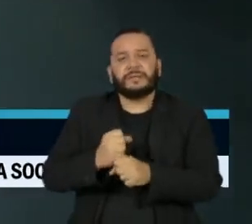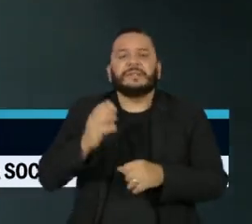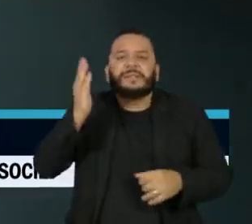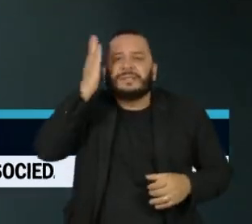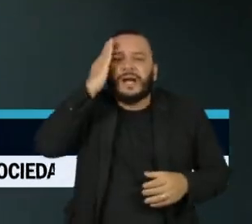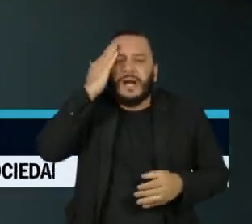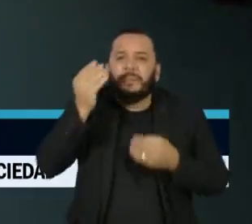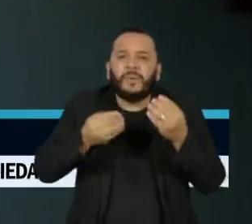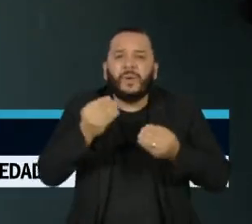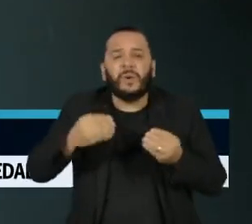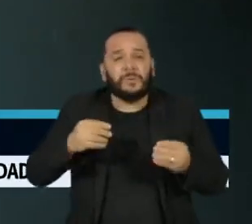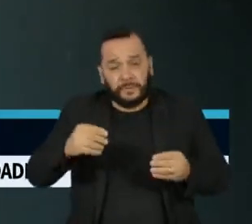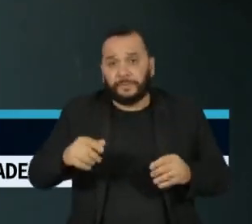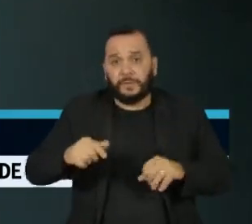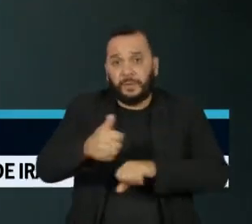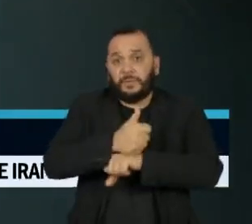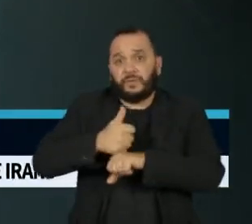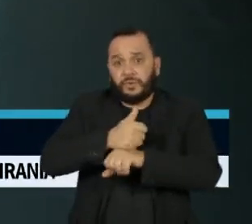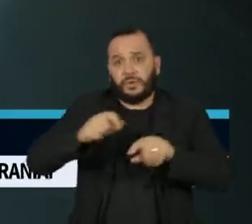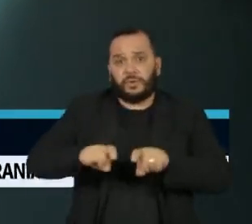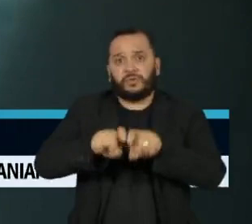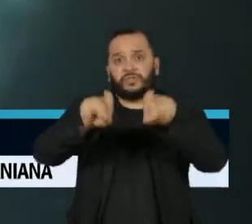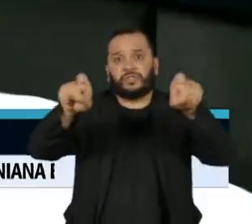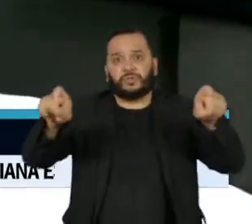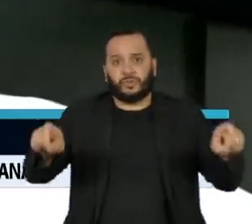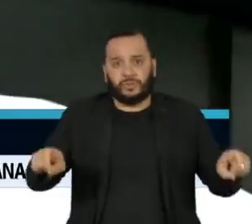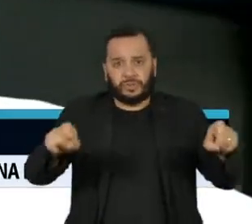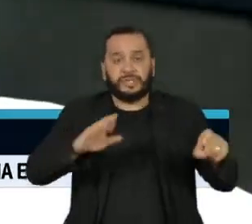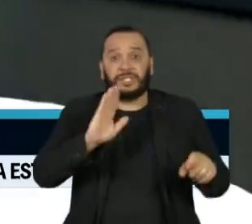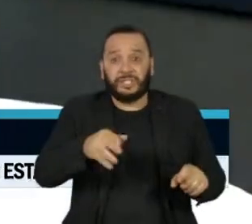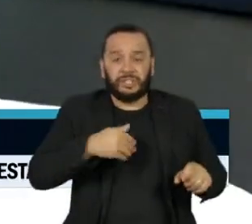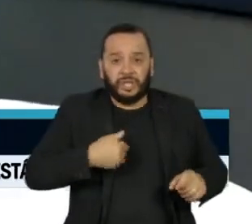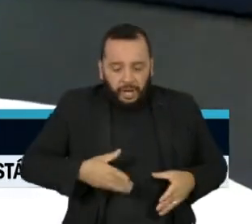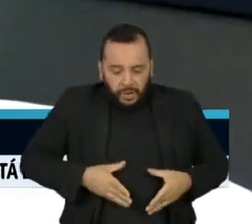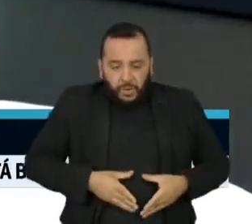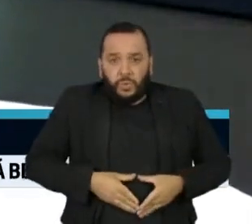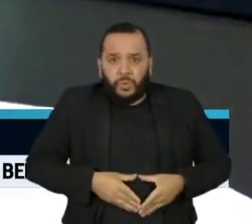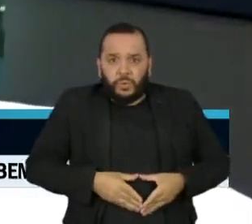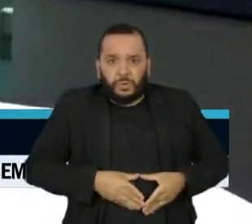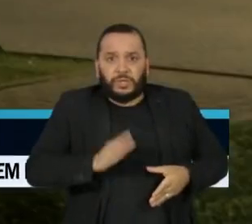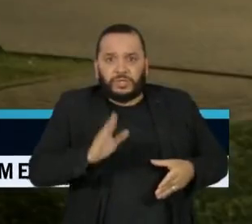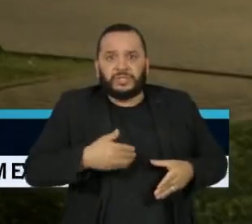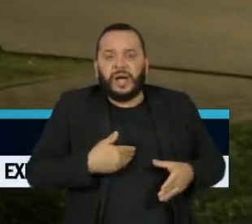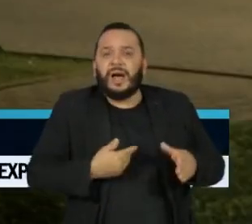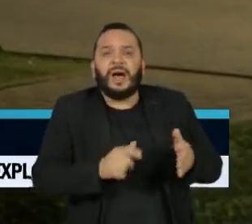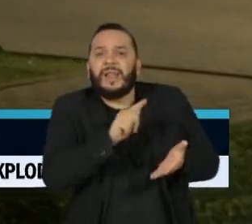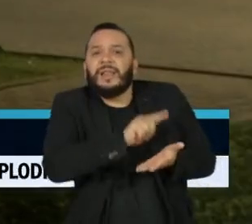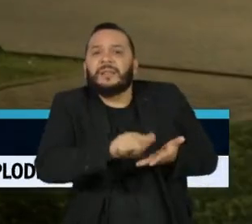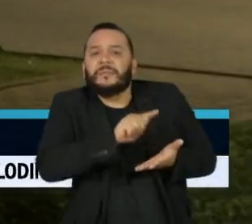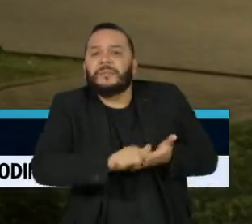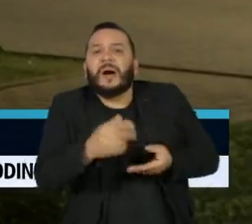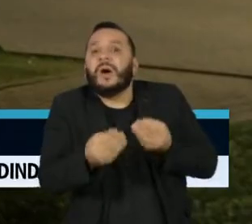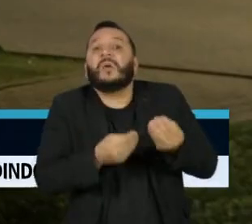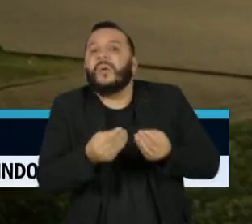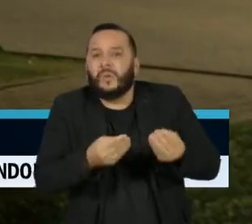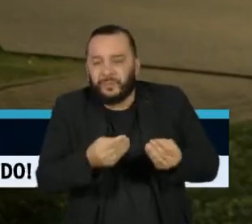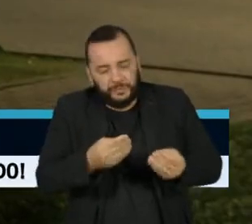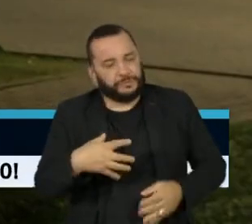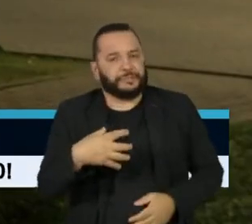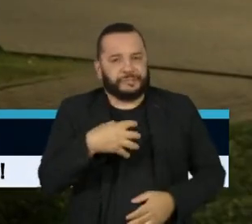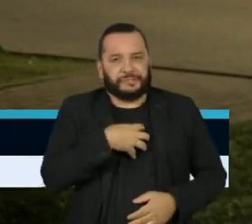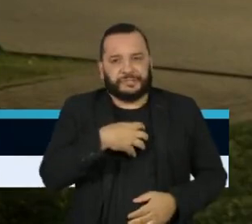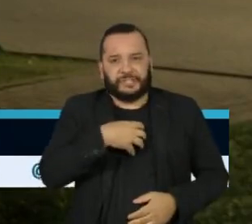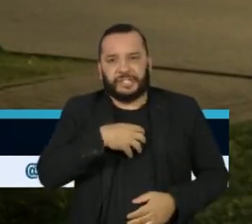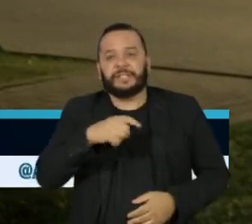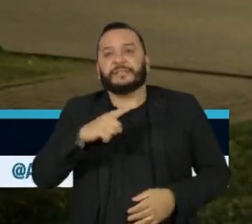realizada por ginecologistas para limpar o útero após um aborto ou um parto normal. A técnica usa um instrumento